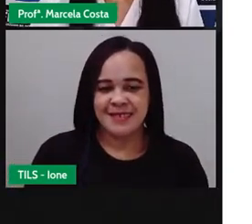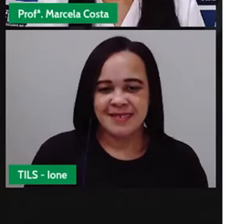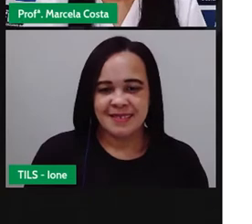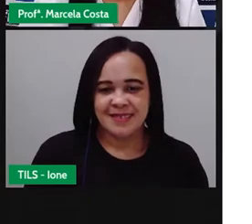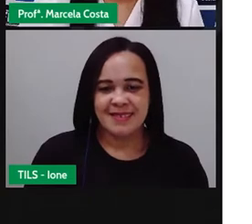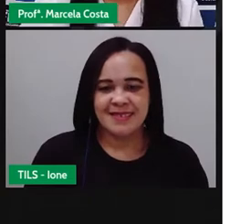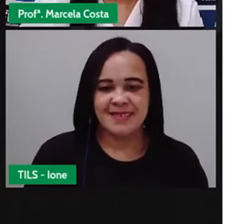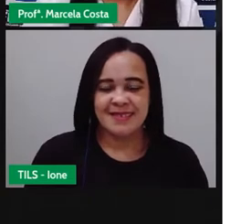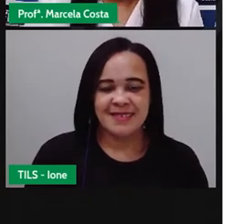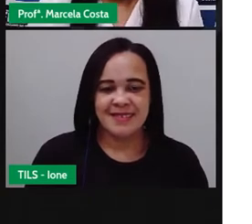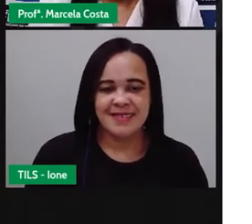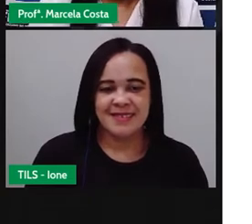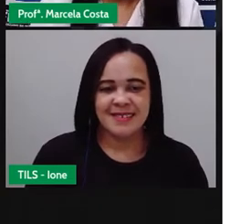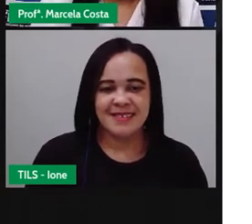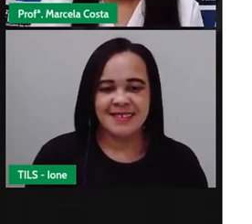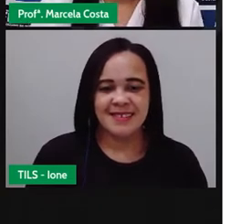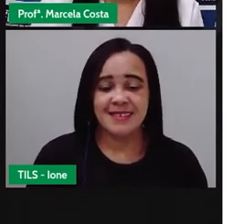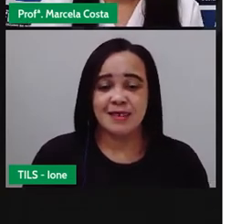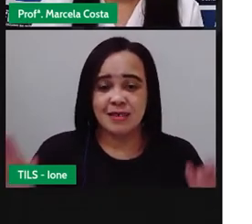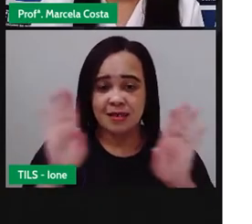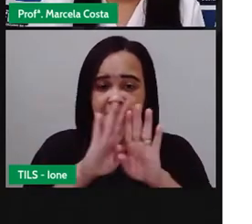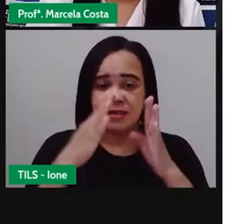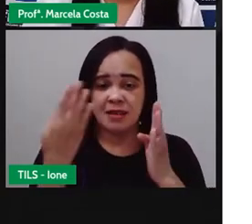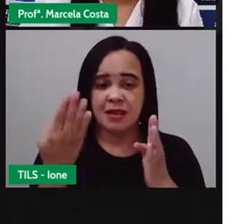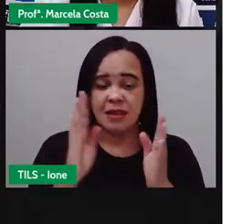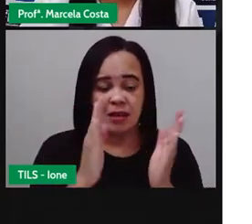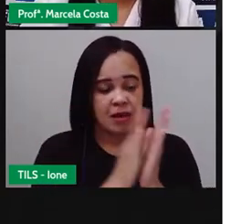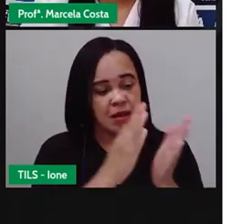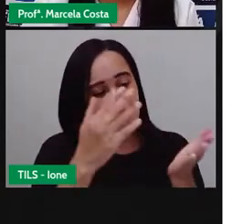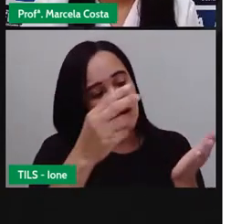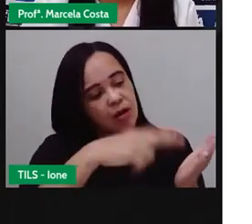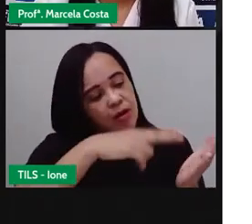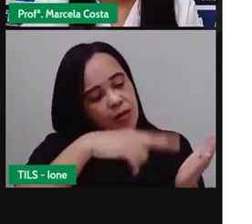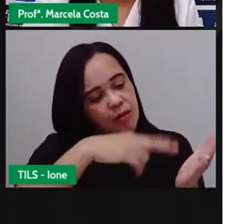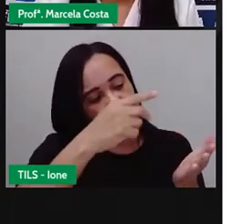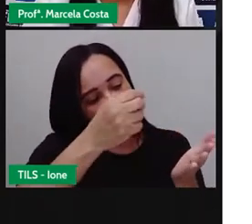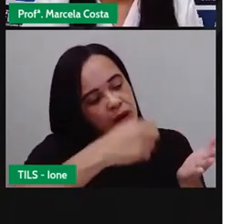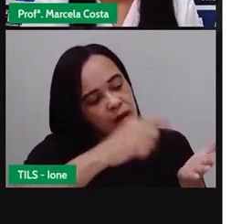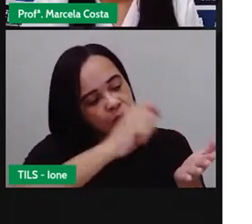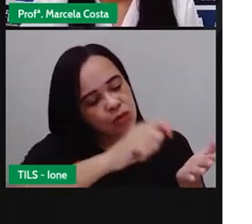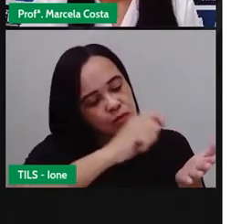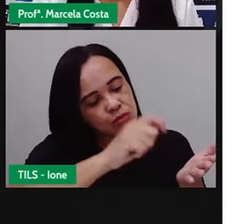E na capa do livro, você também identifica a editora.